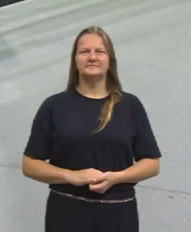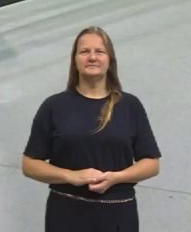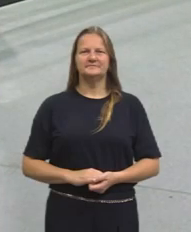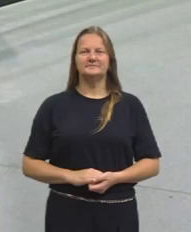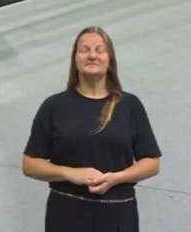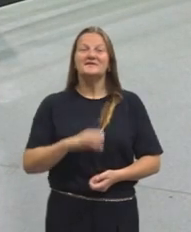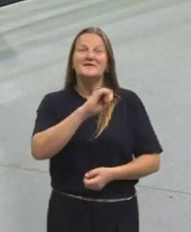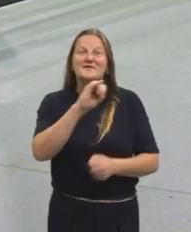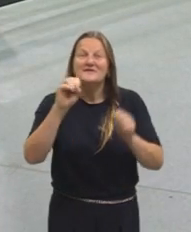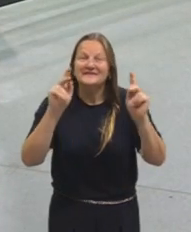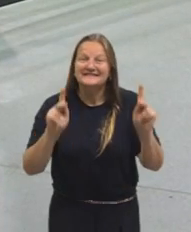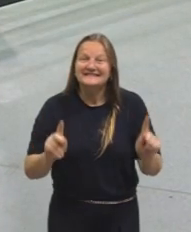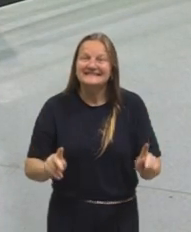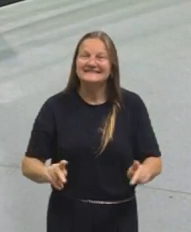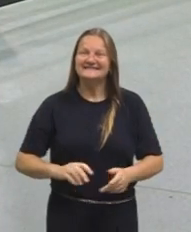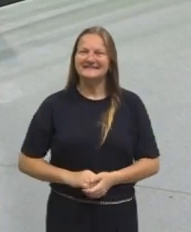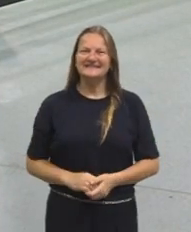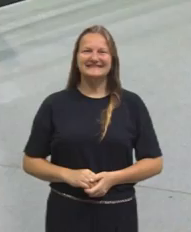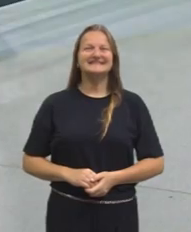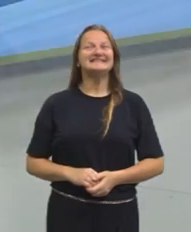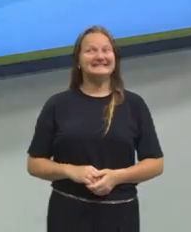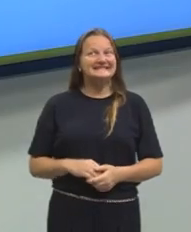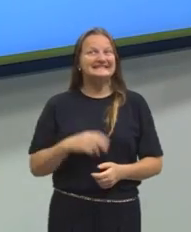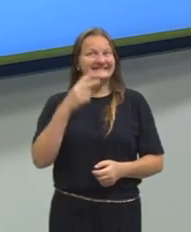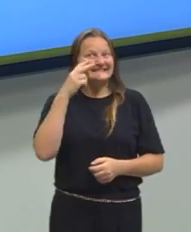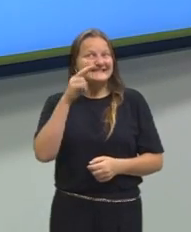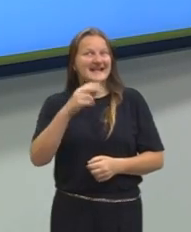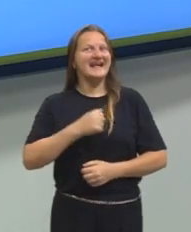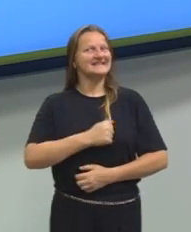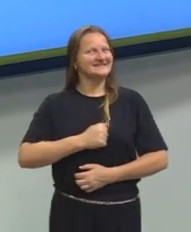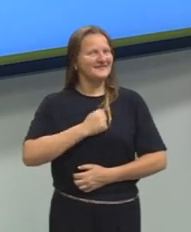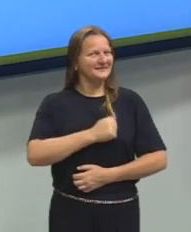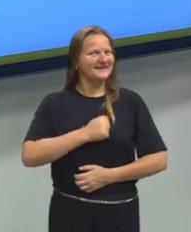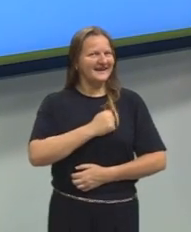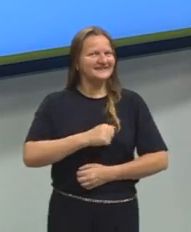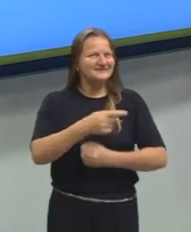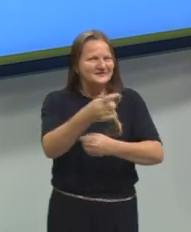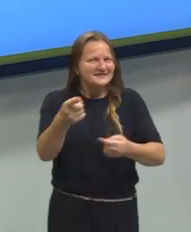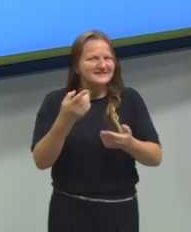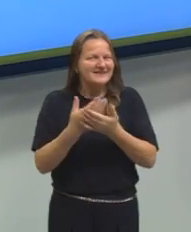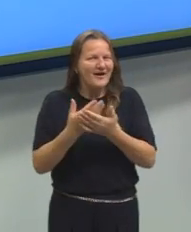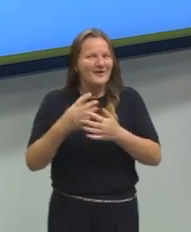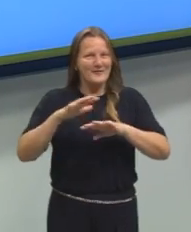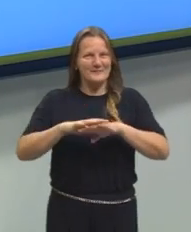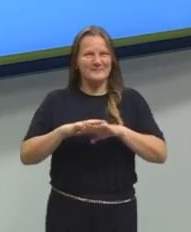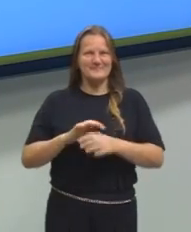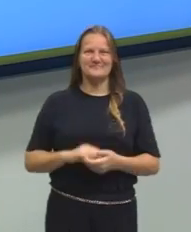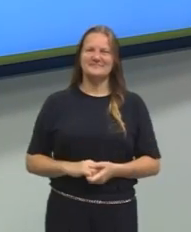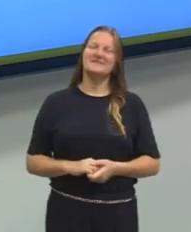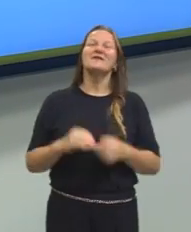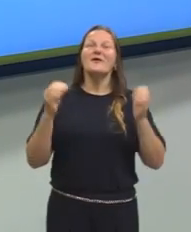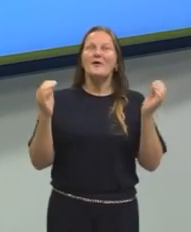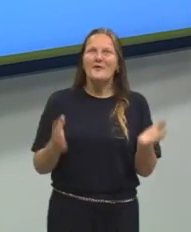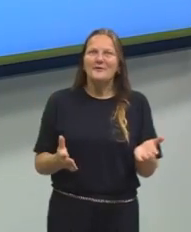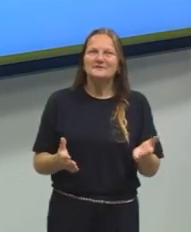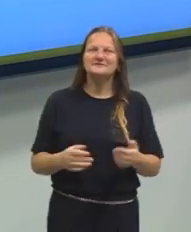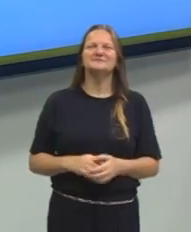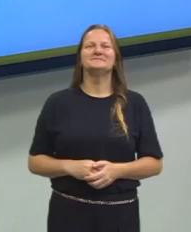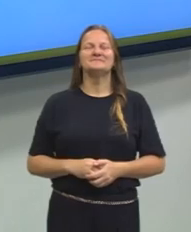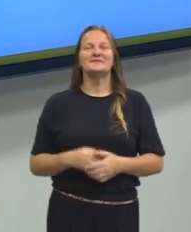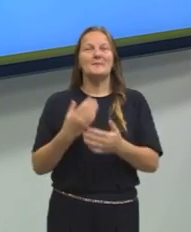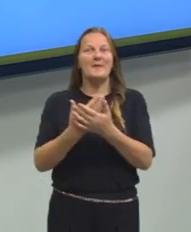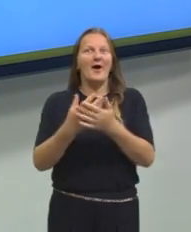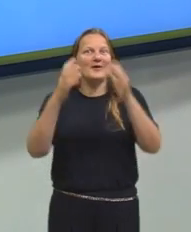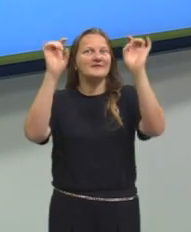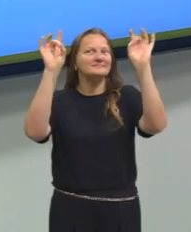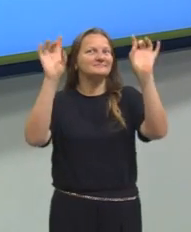Oi, oi pessoas! Quanto tempo já estava com saudades das nossas aulas de matemática. Hoje nós vamos para uma aula muito